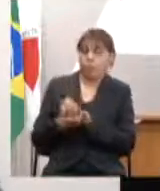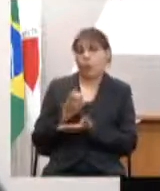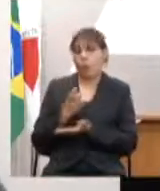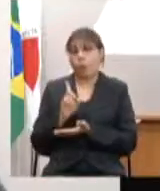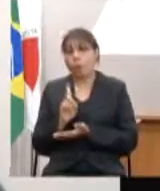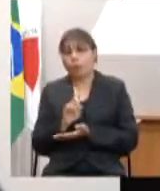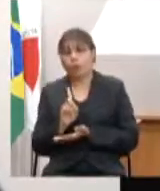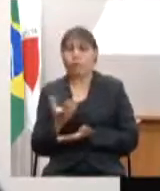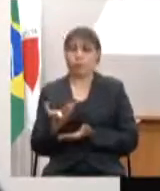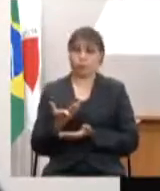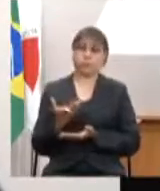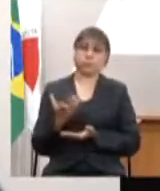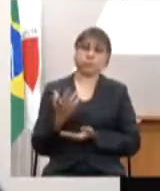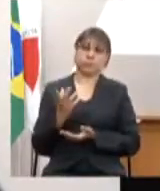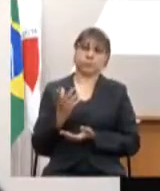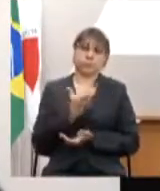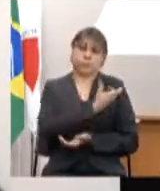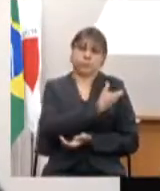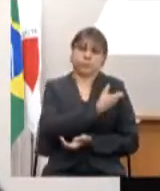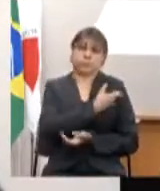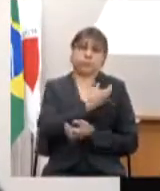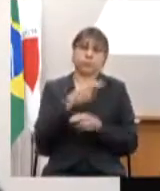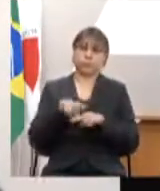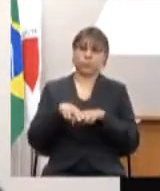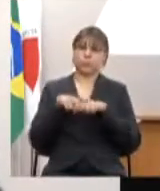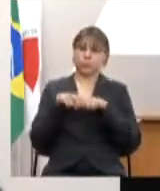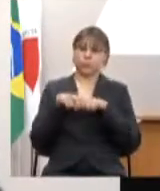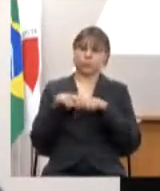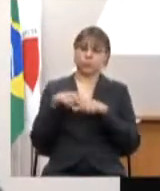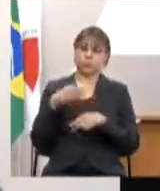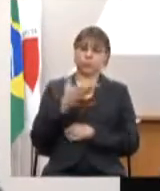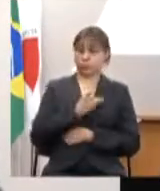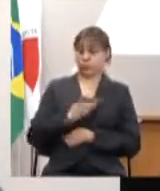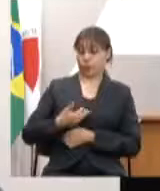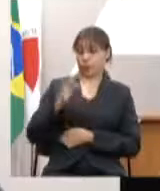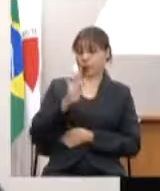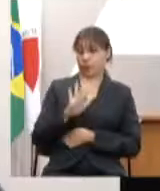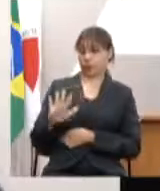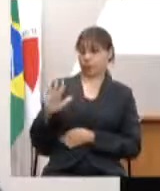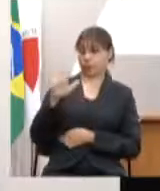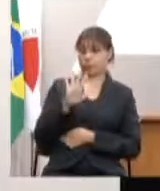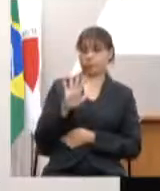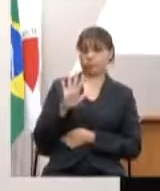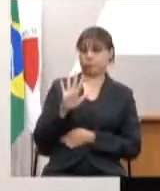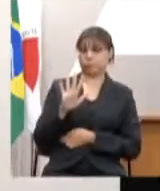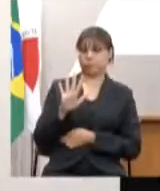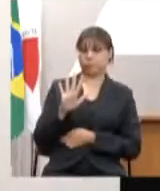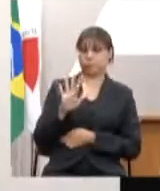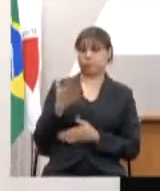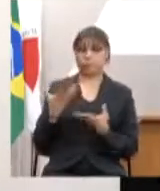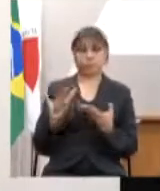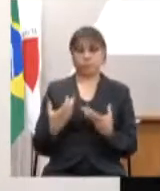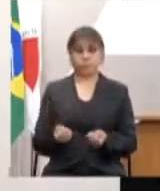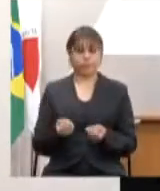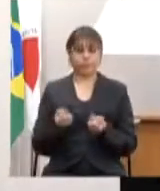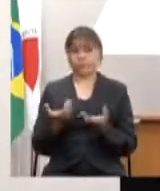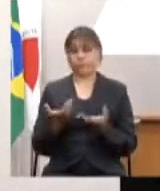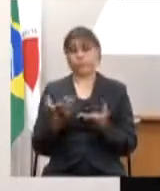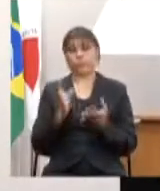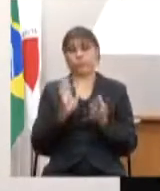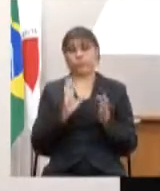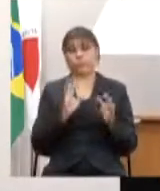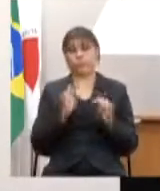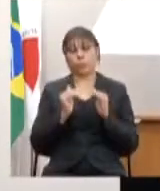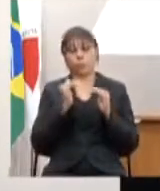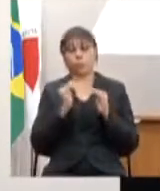de uma negativa do governo federal em desenvolver um processo coordenado então essa que é minha